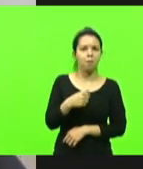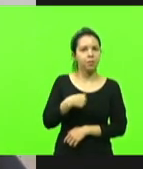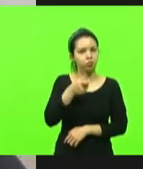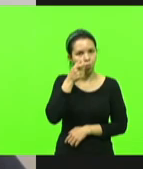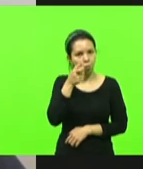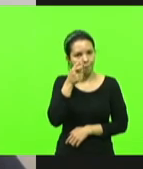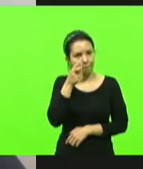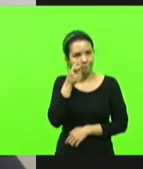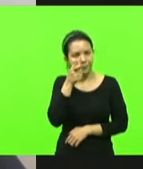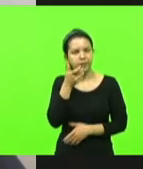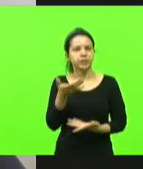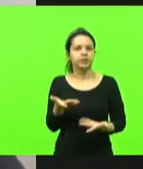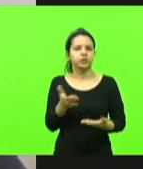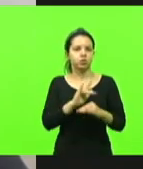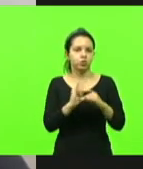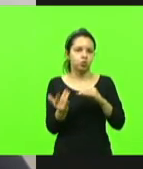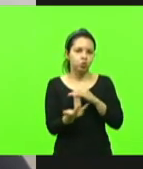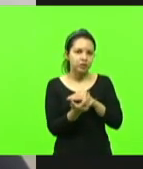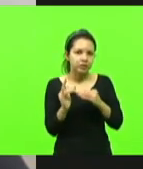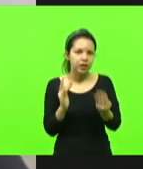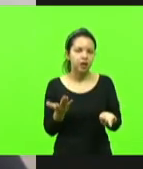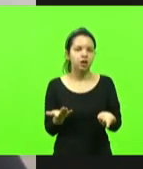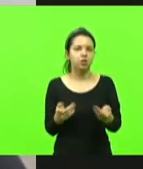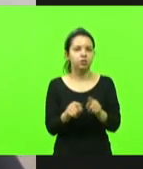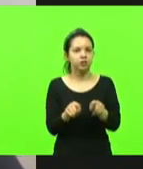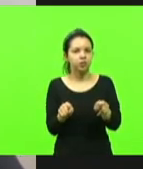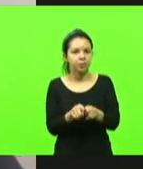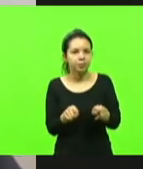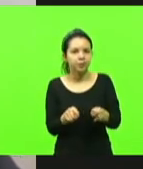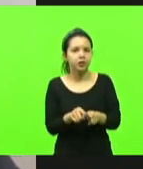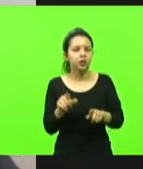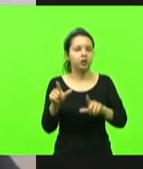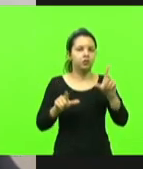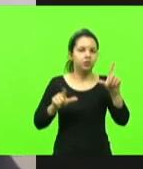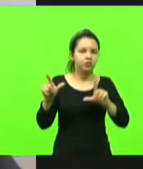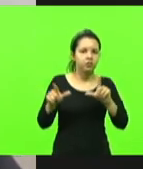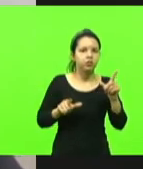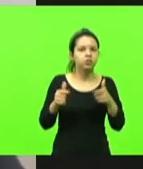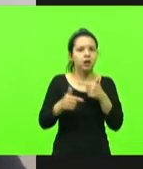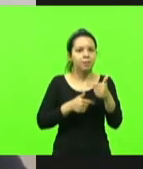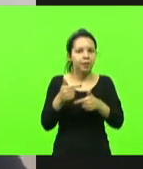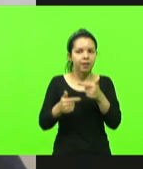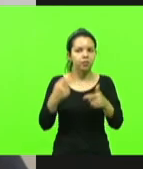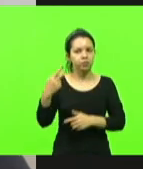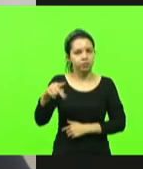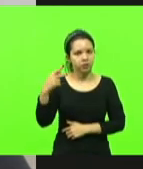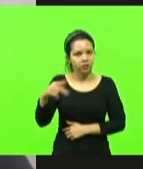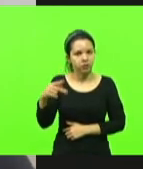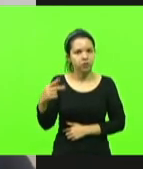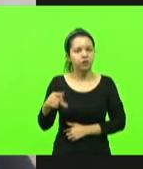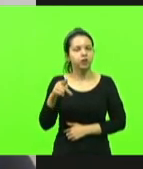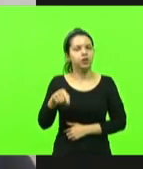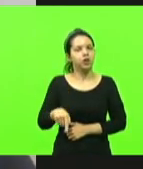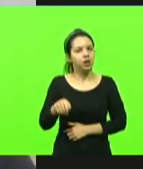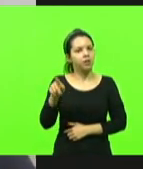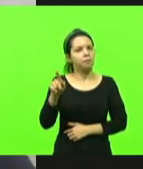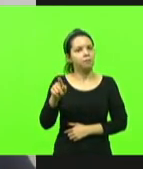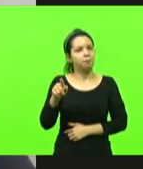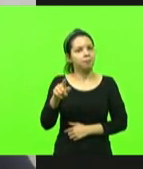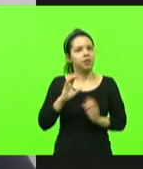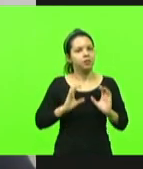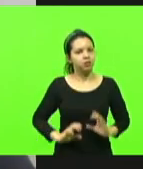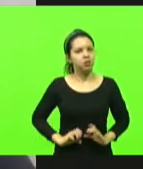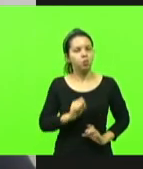redes sociais, também pela imprensa, o trabalho que ele tem feito, é um catarinense que tem levado o nome de Santa